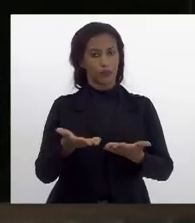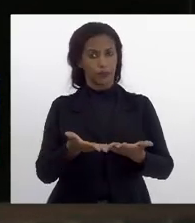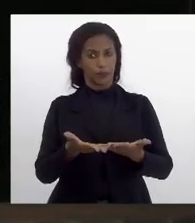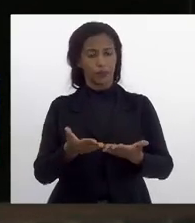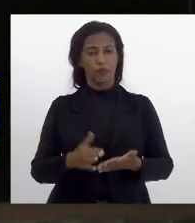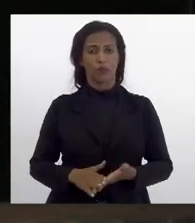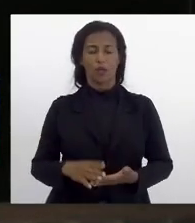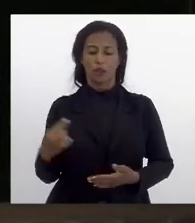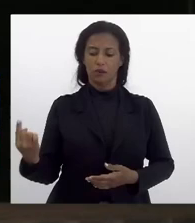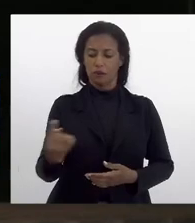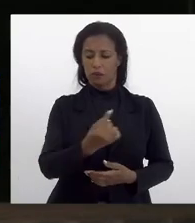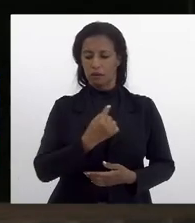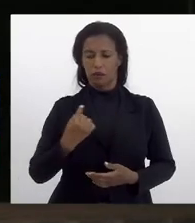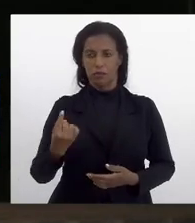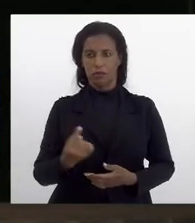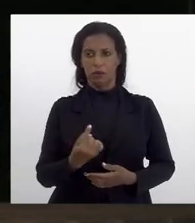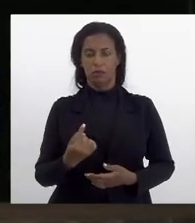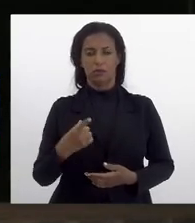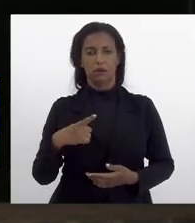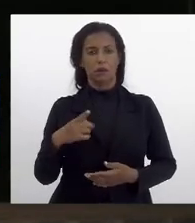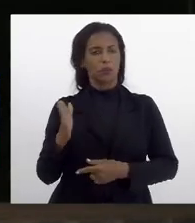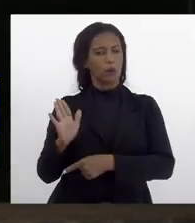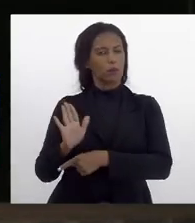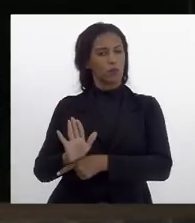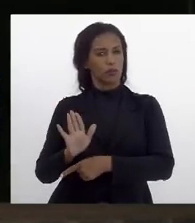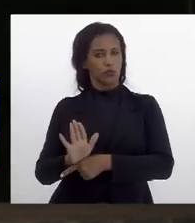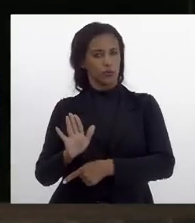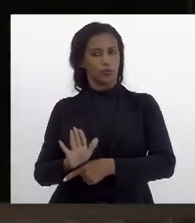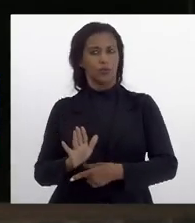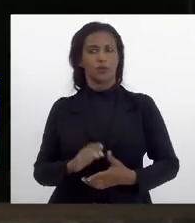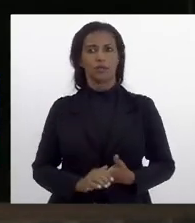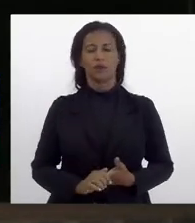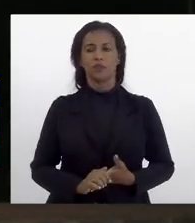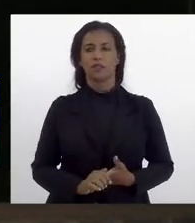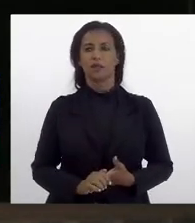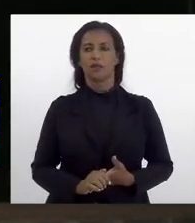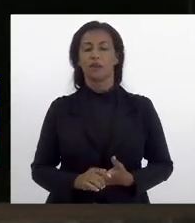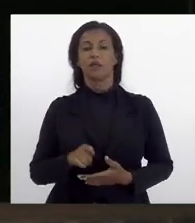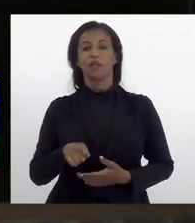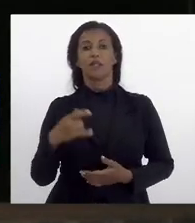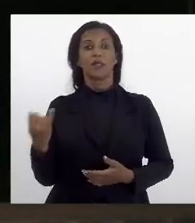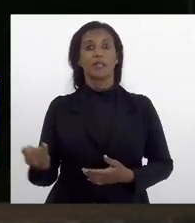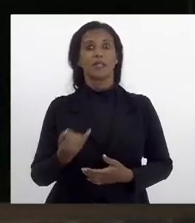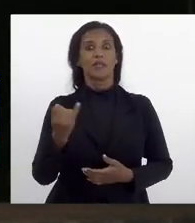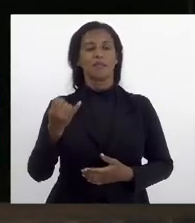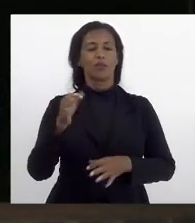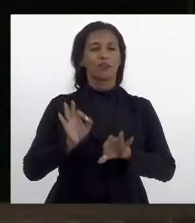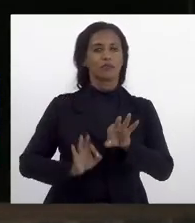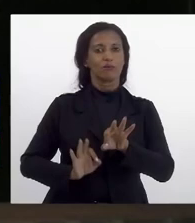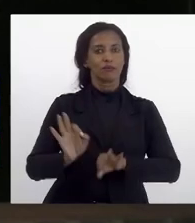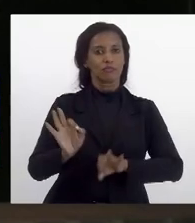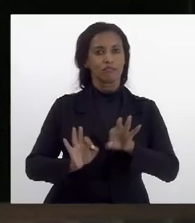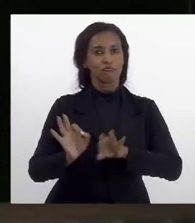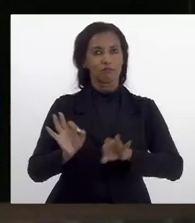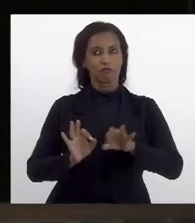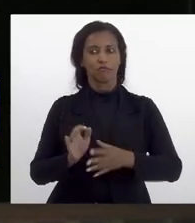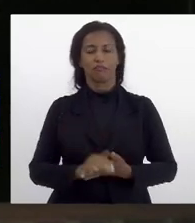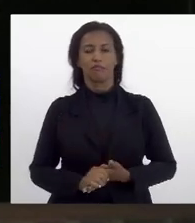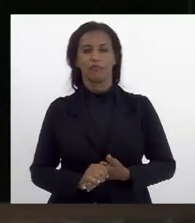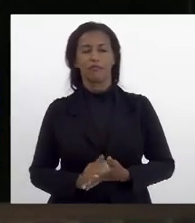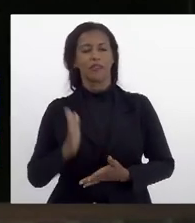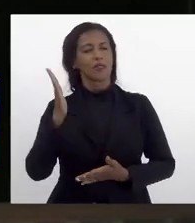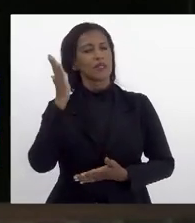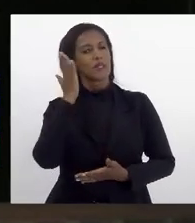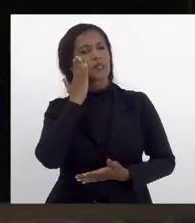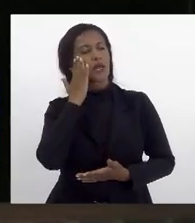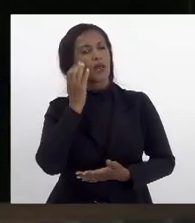e nós podemos contribuir nesse importante projeto a gente sabe